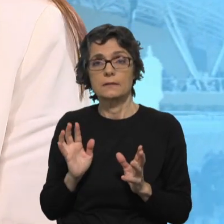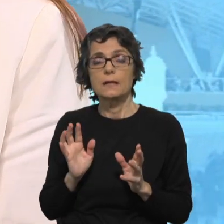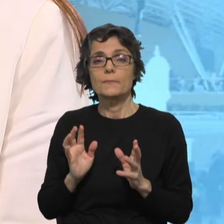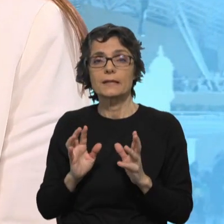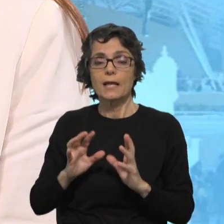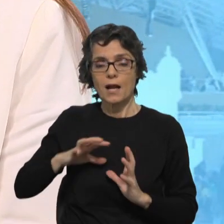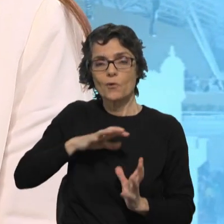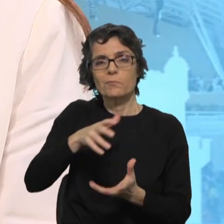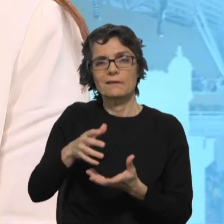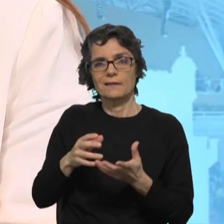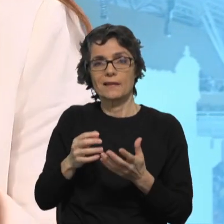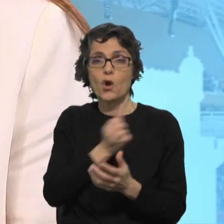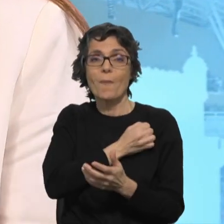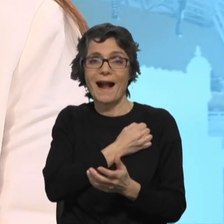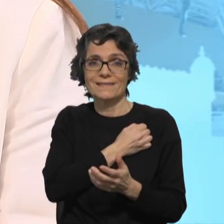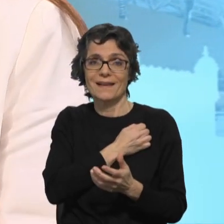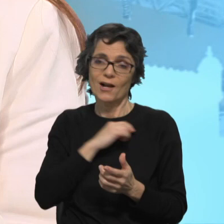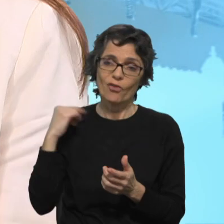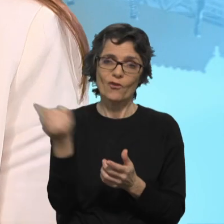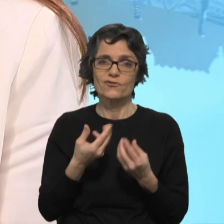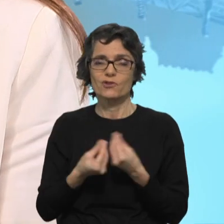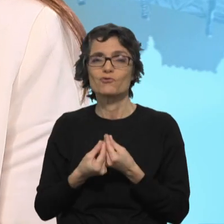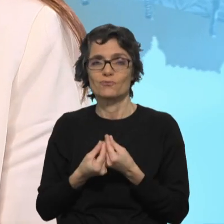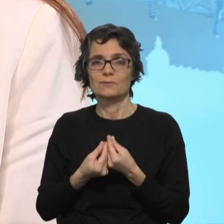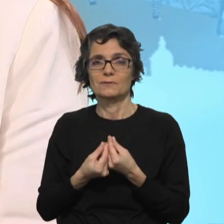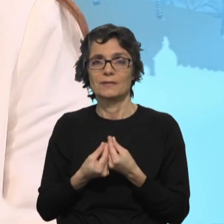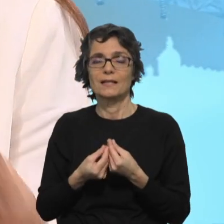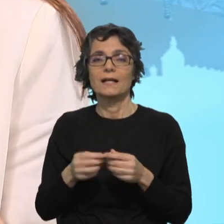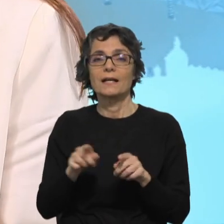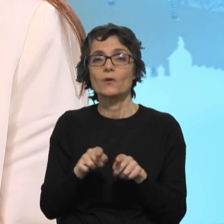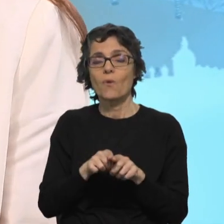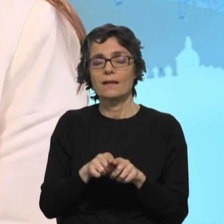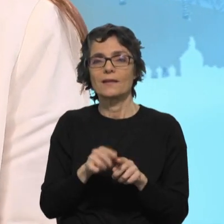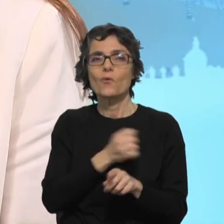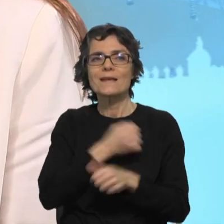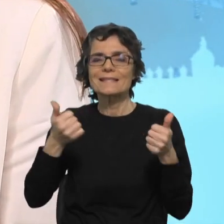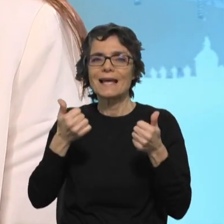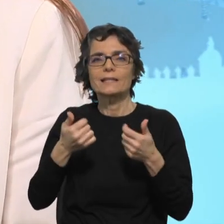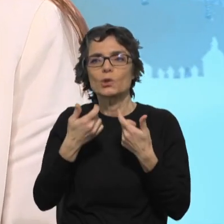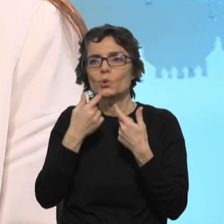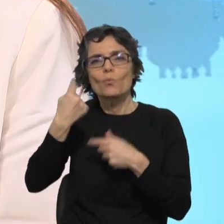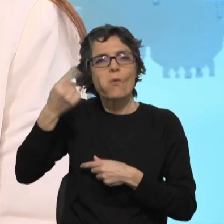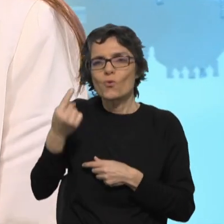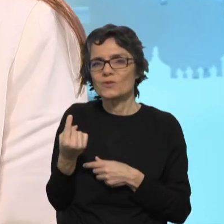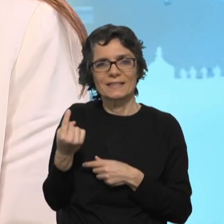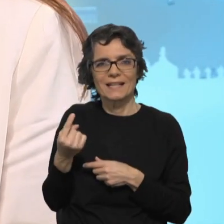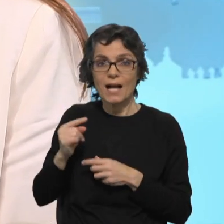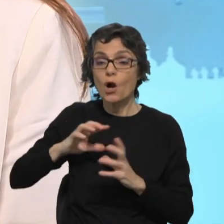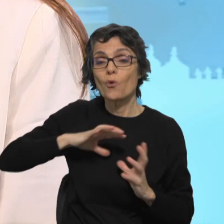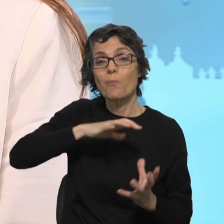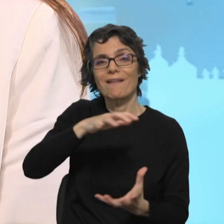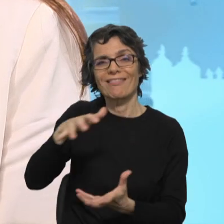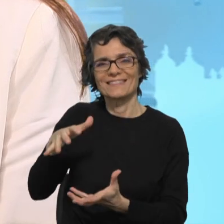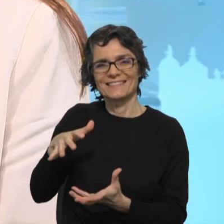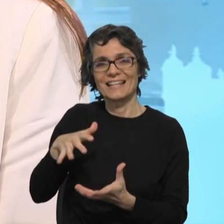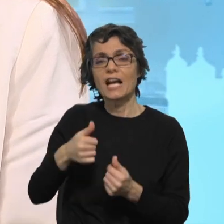da polis, não é? Nós somos todos participantes e co-construtores do país que queremos. Por isso acho muito importante